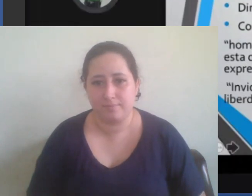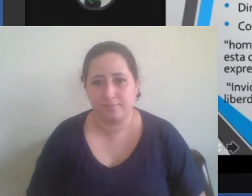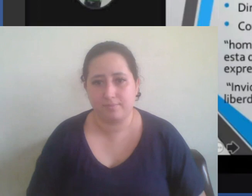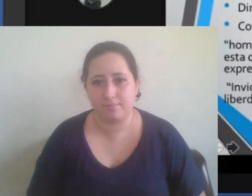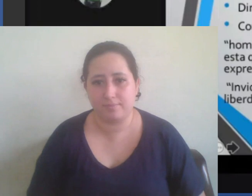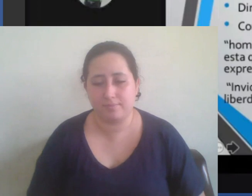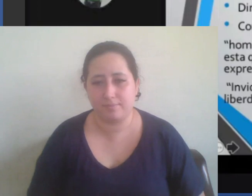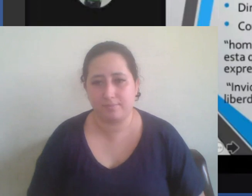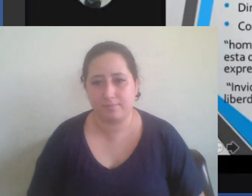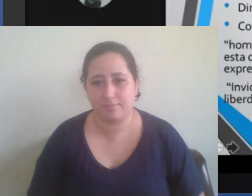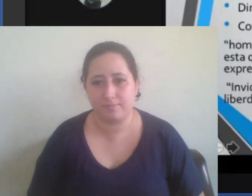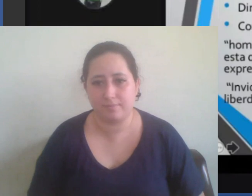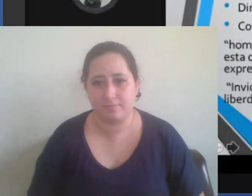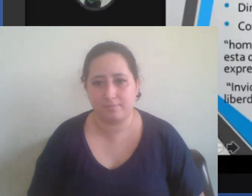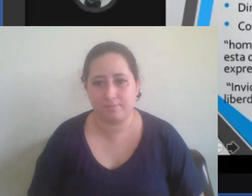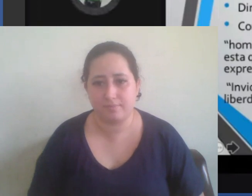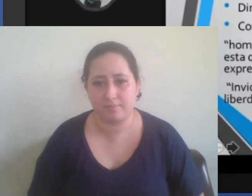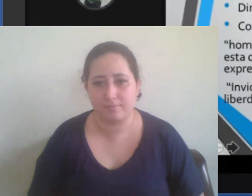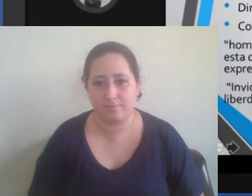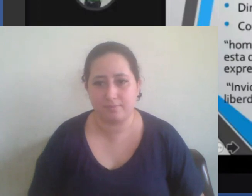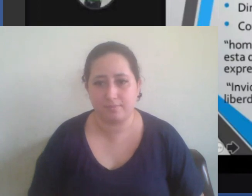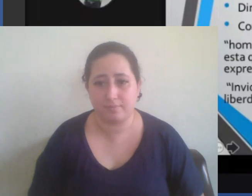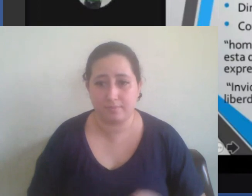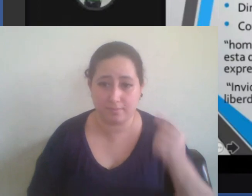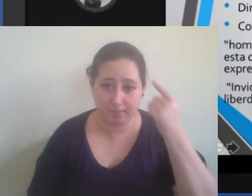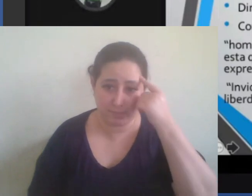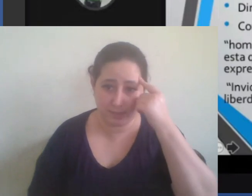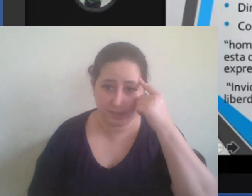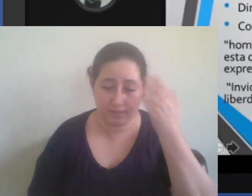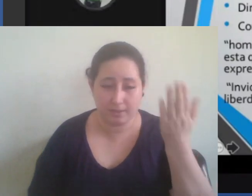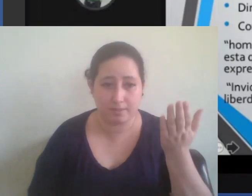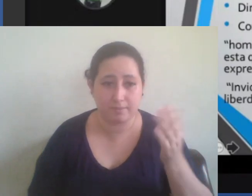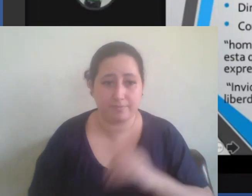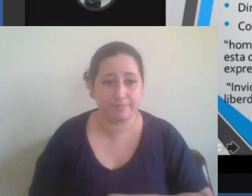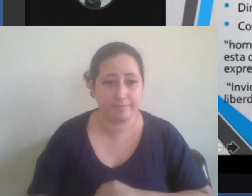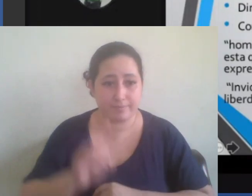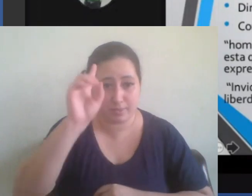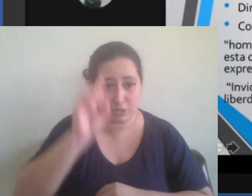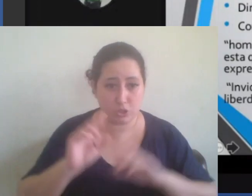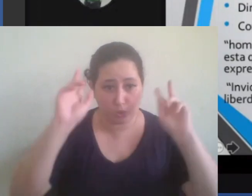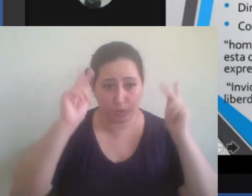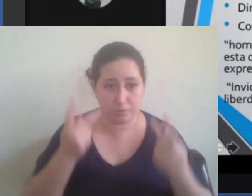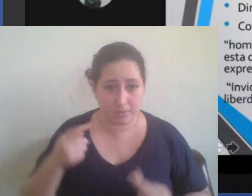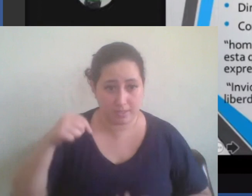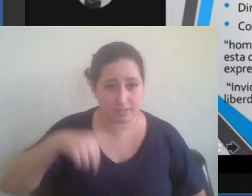olha se pensarmos então nos direitos humanos no Brasil